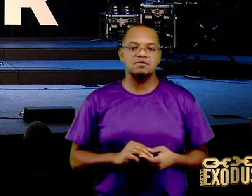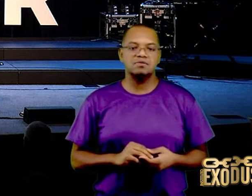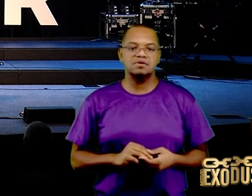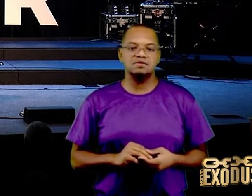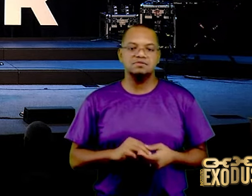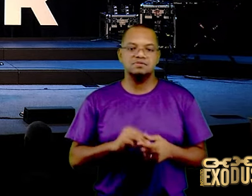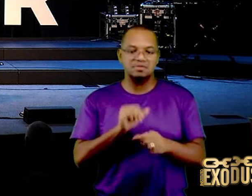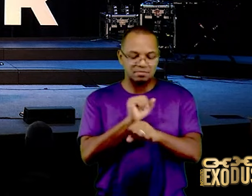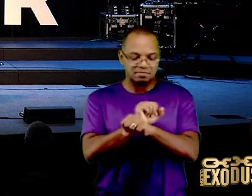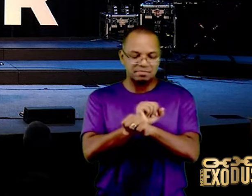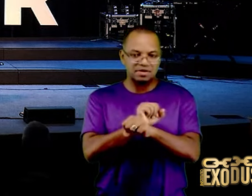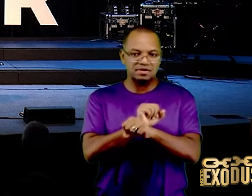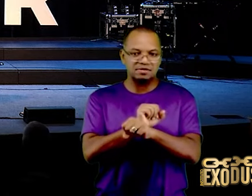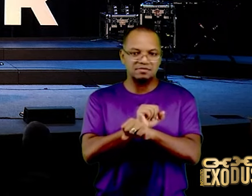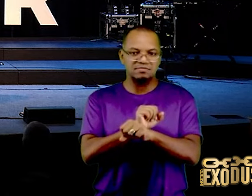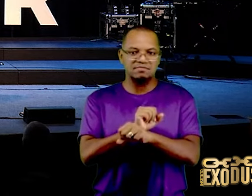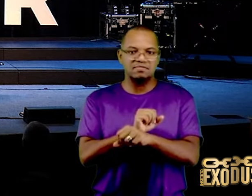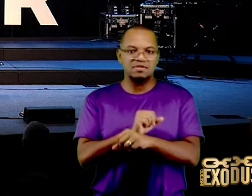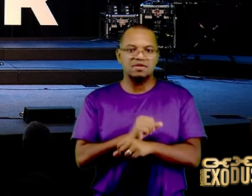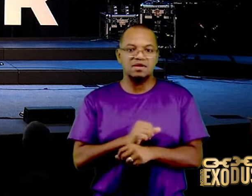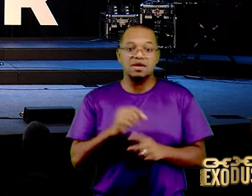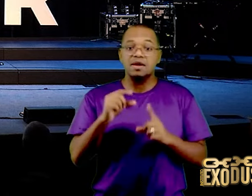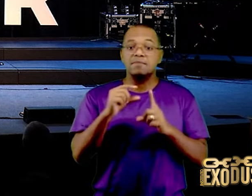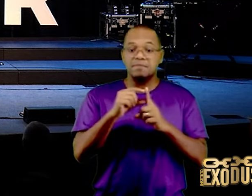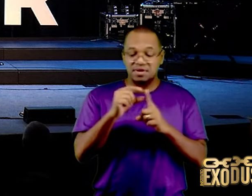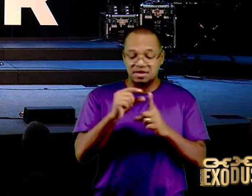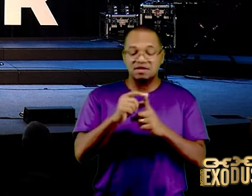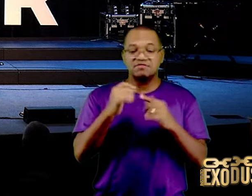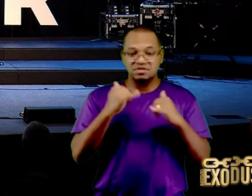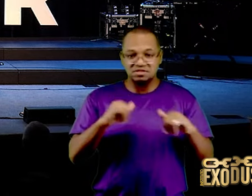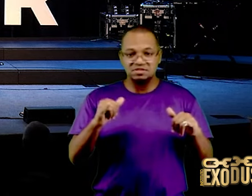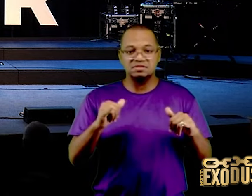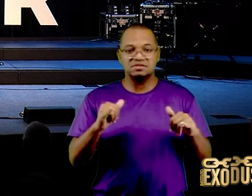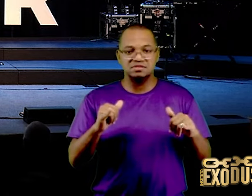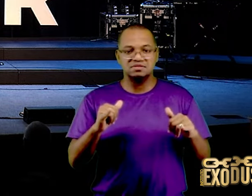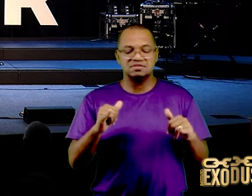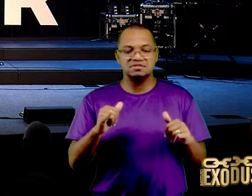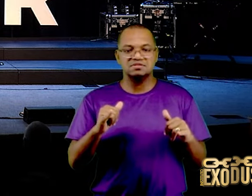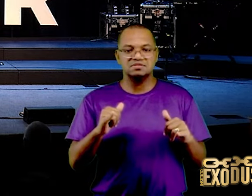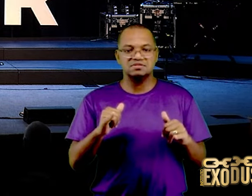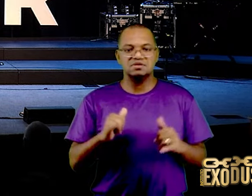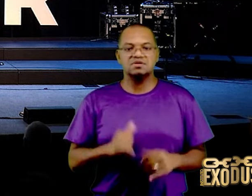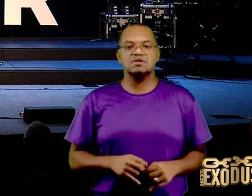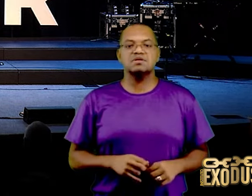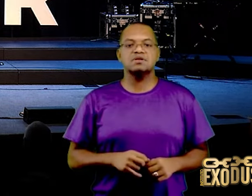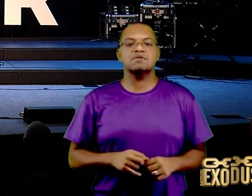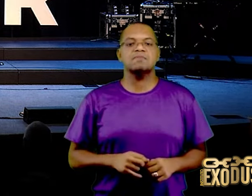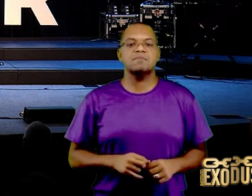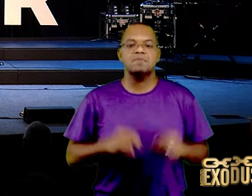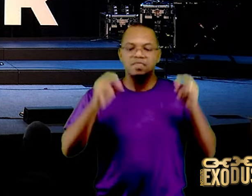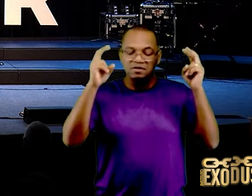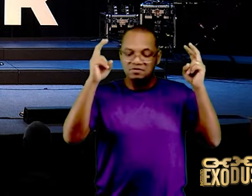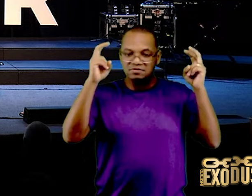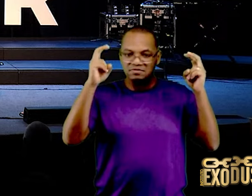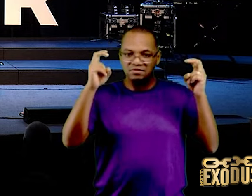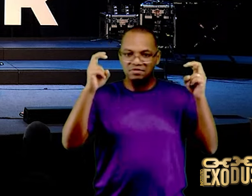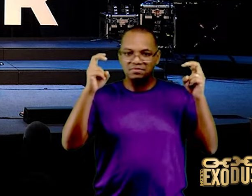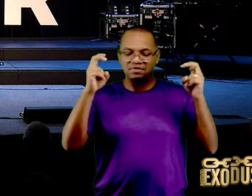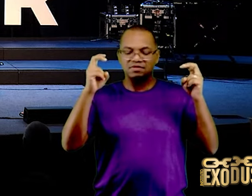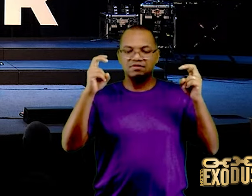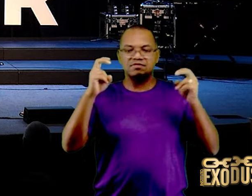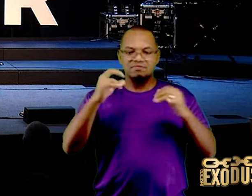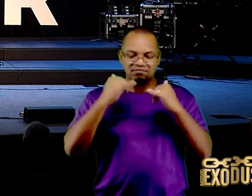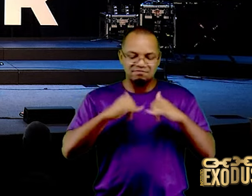só que estou dizendo não, é a Bíblia Sagrada, acerca das quais vos declaro, como já antes vos